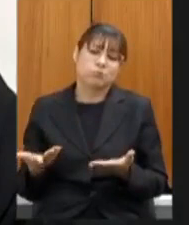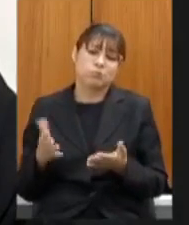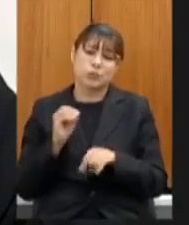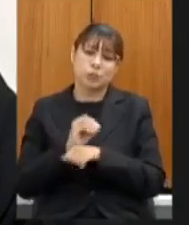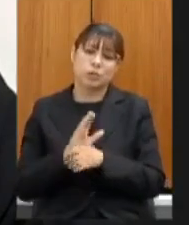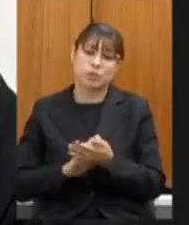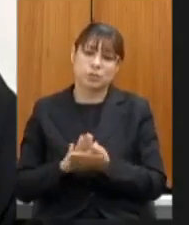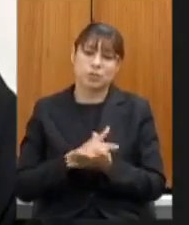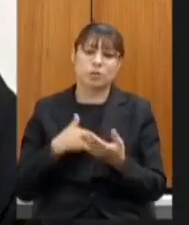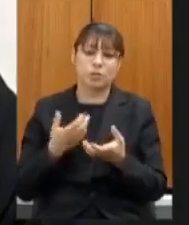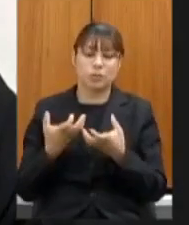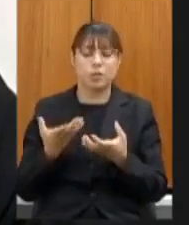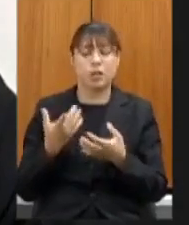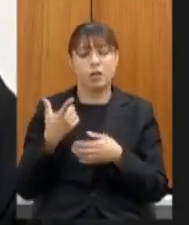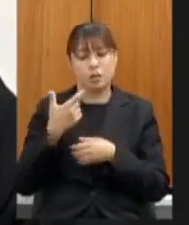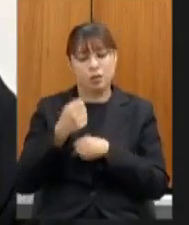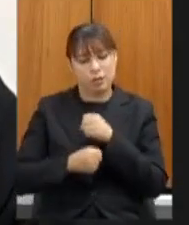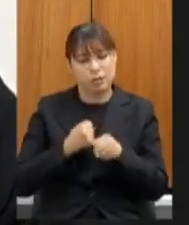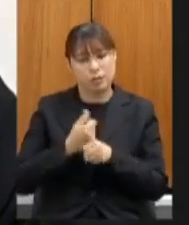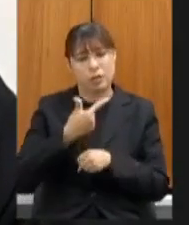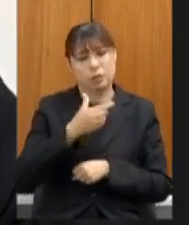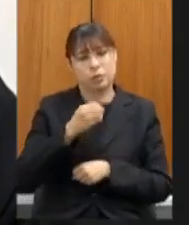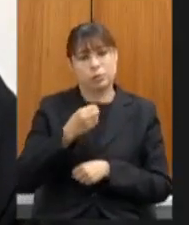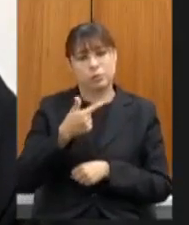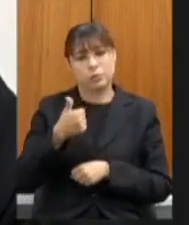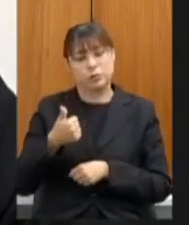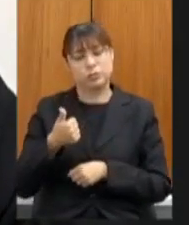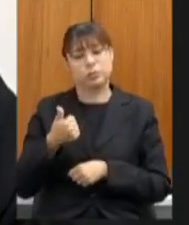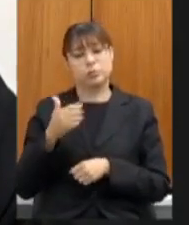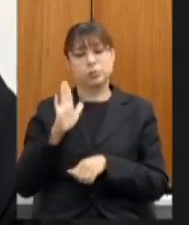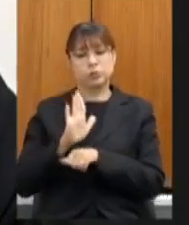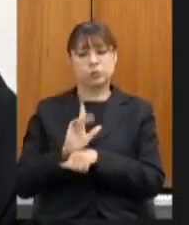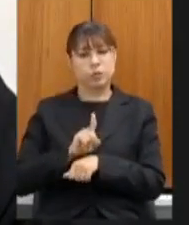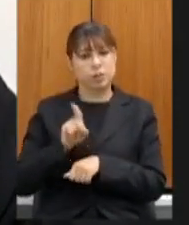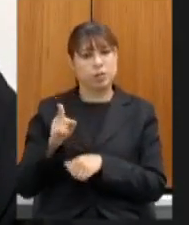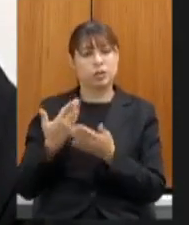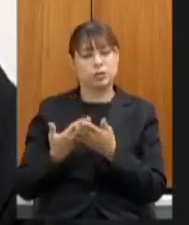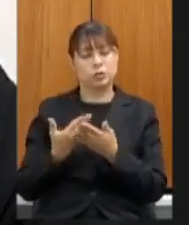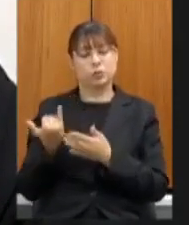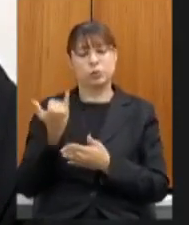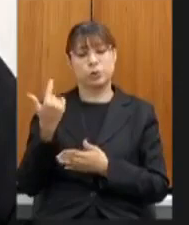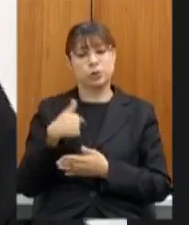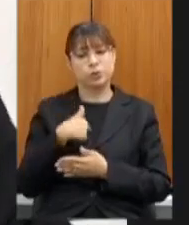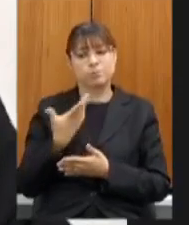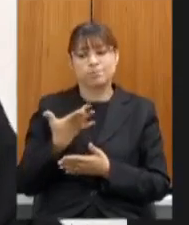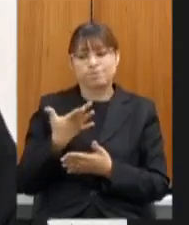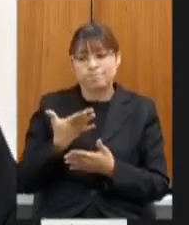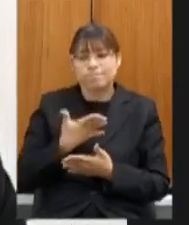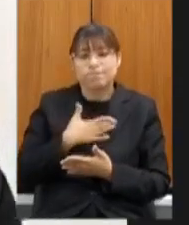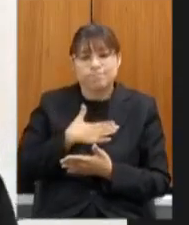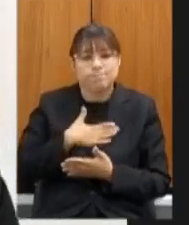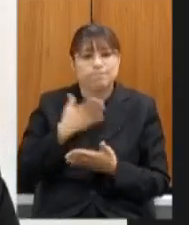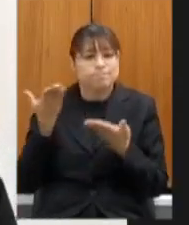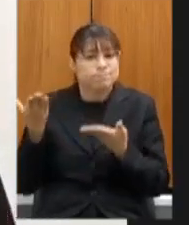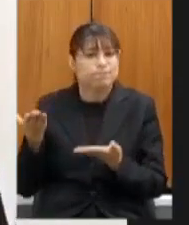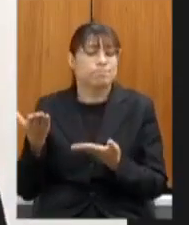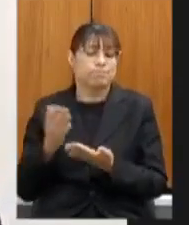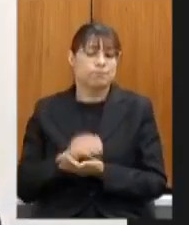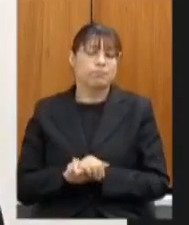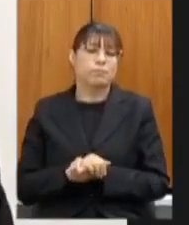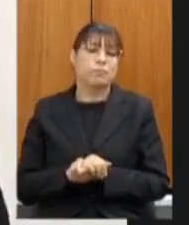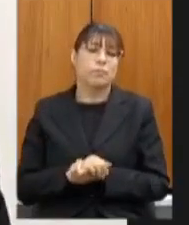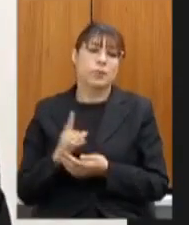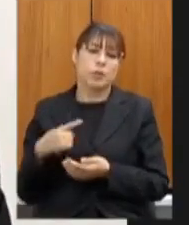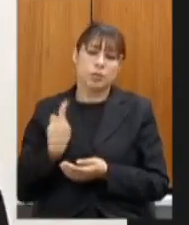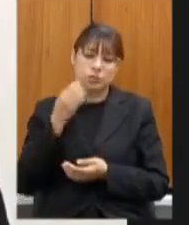para esse 2021 para essa escola tão importante que eu tenho meu coração nela e da gente resgatar e de fato